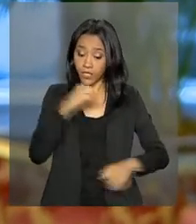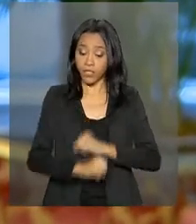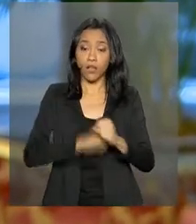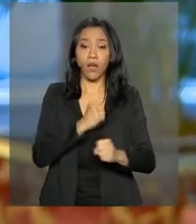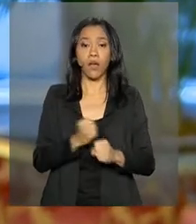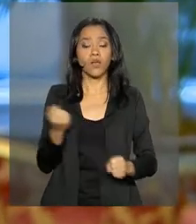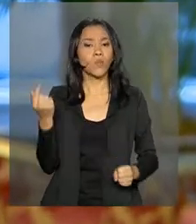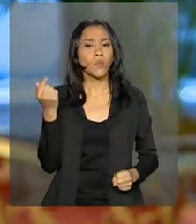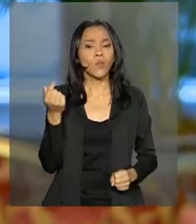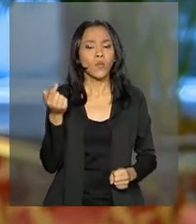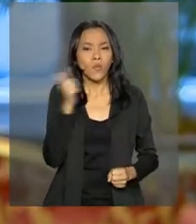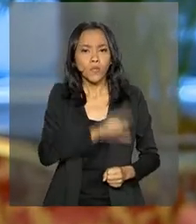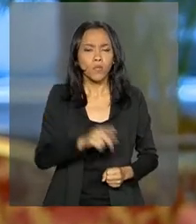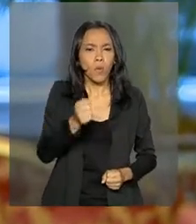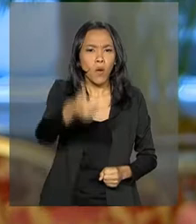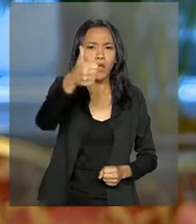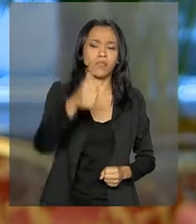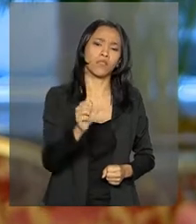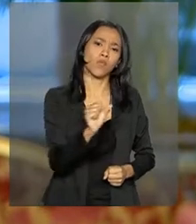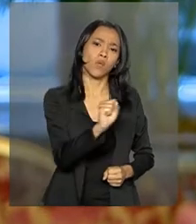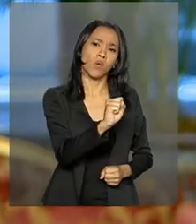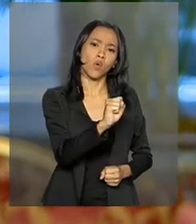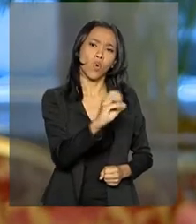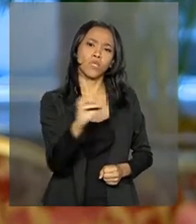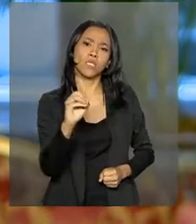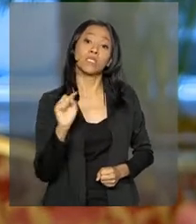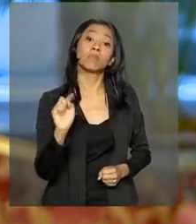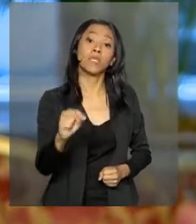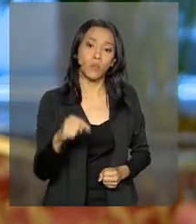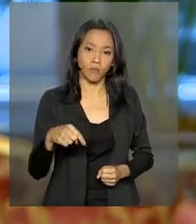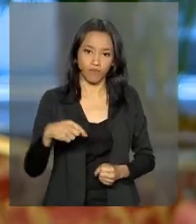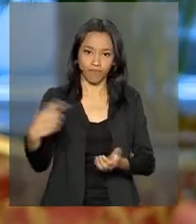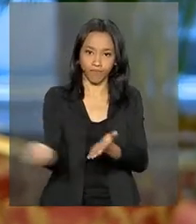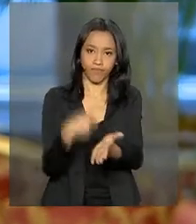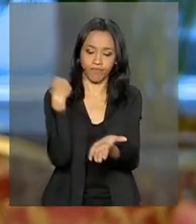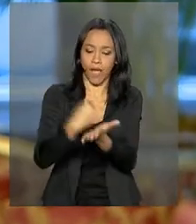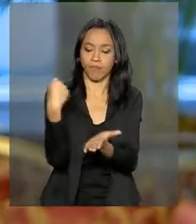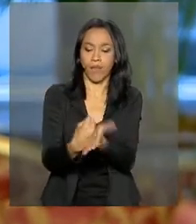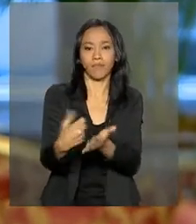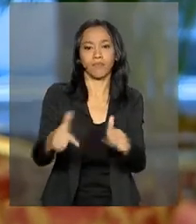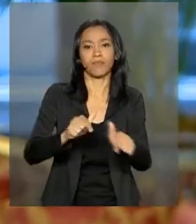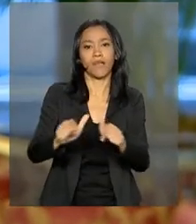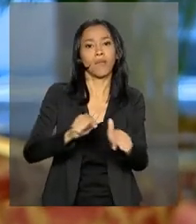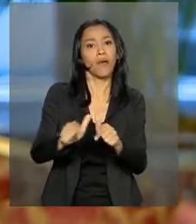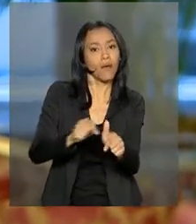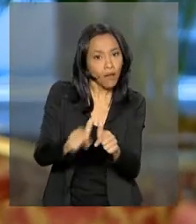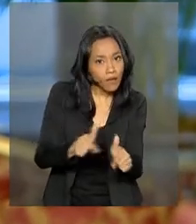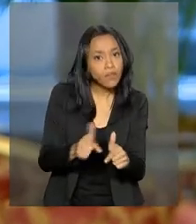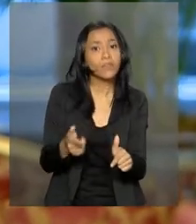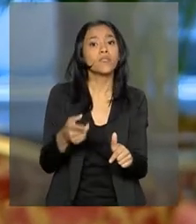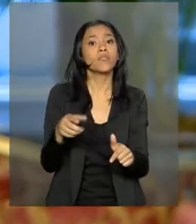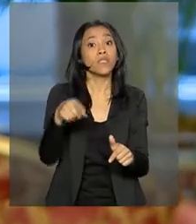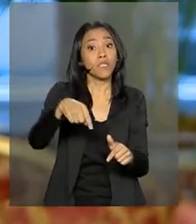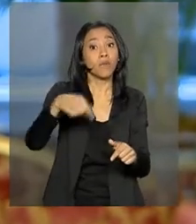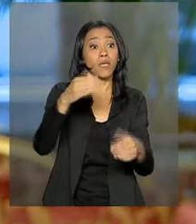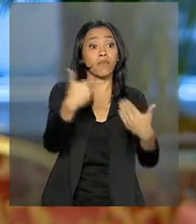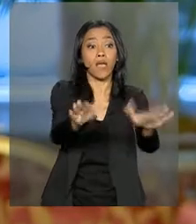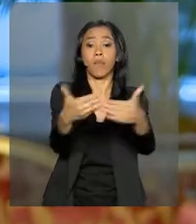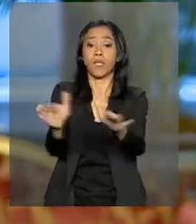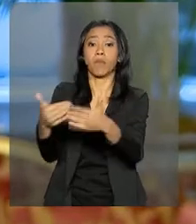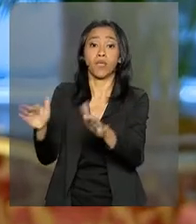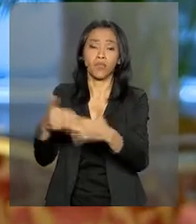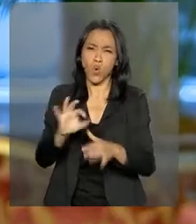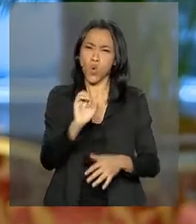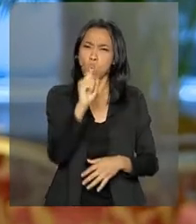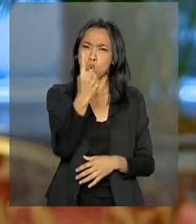chegou a quase 800 mil carteiras assinadas. De fora, parte dos chamados postos de trabalho, que ultrapassa um milhão e meio de